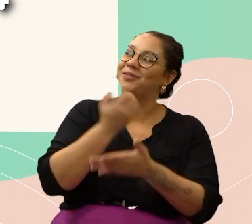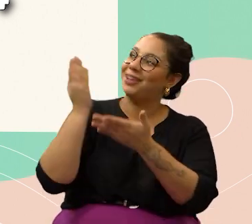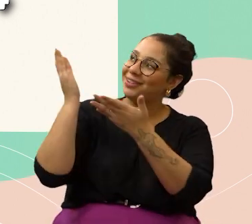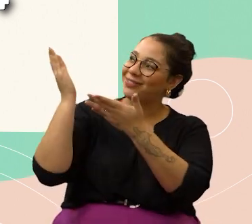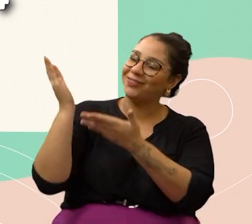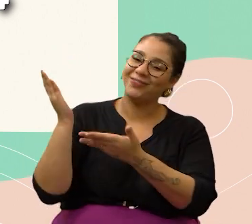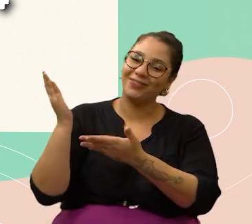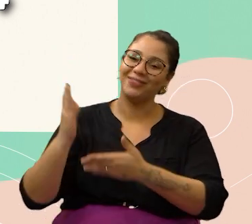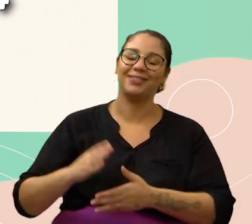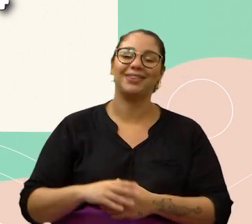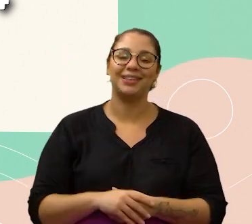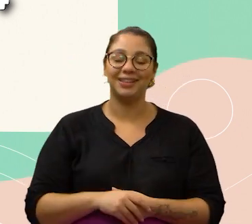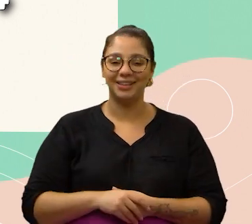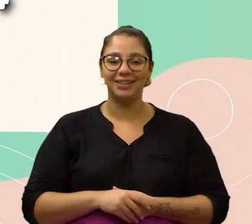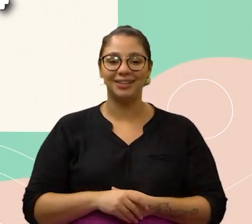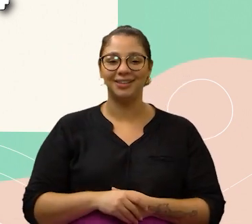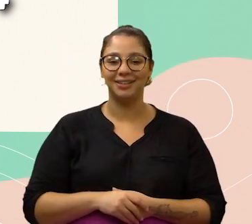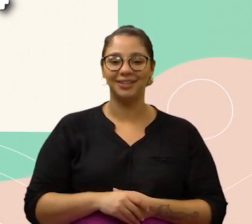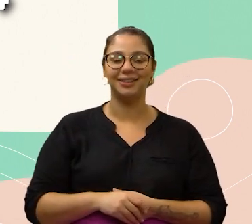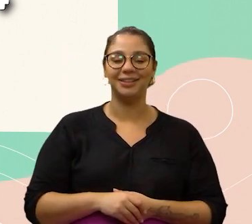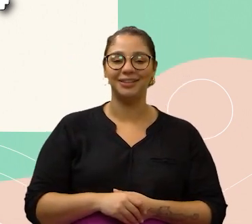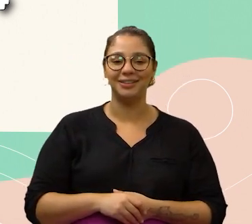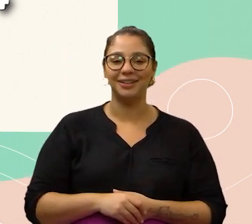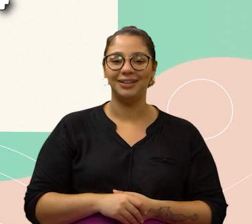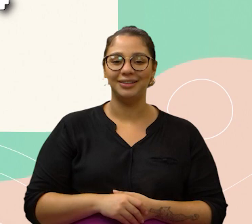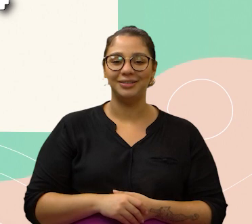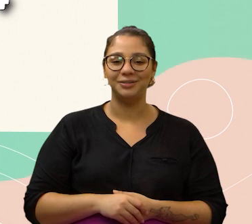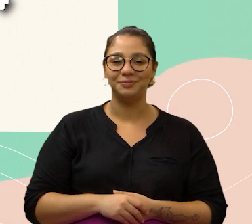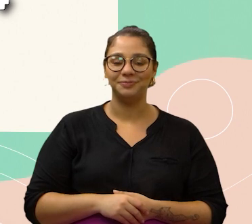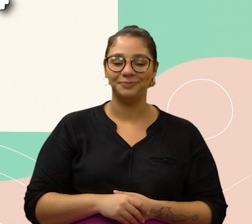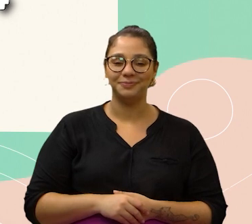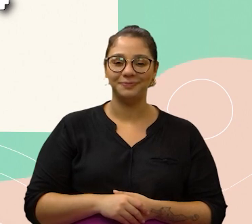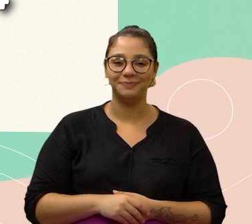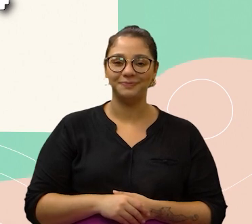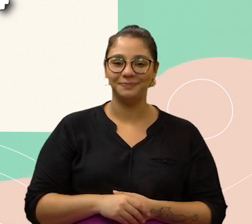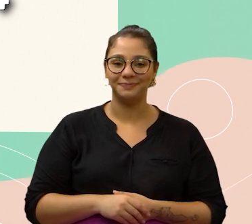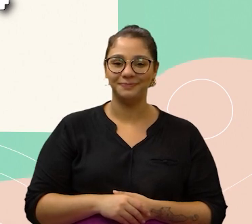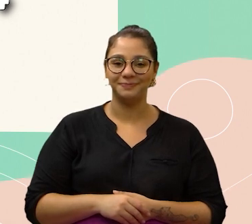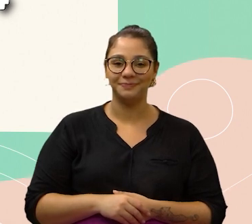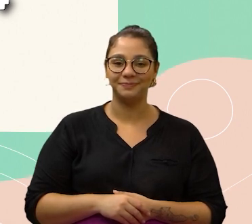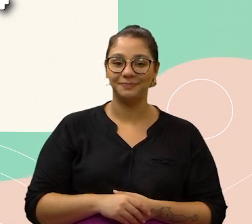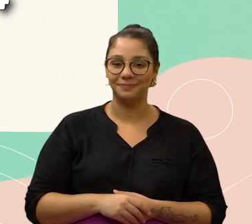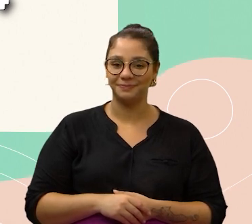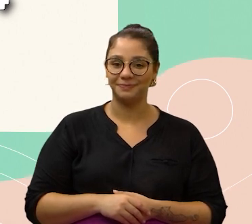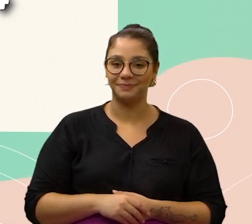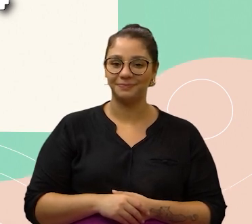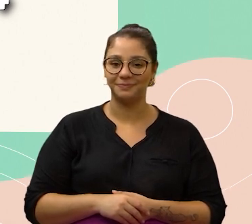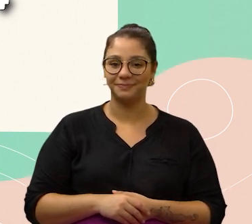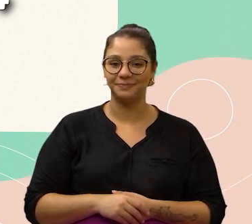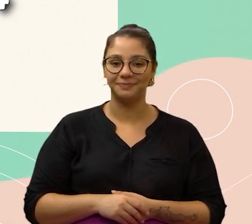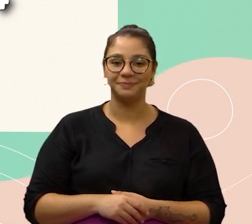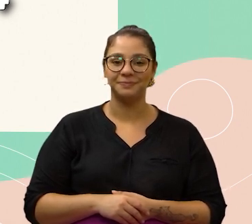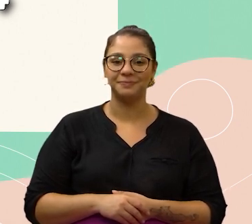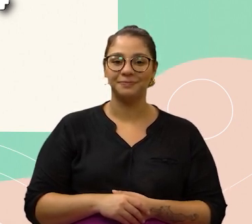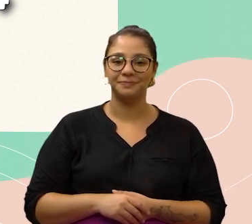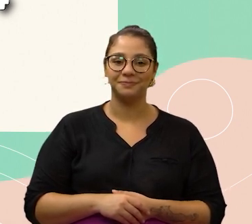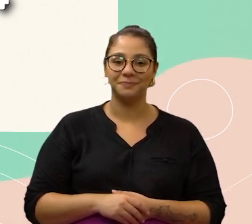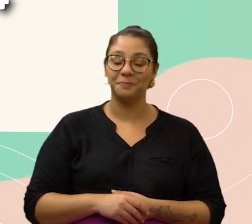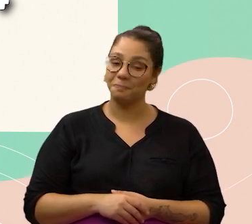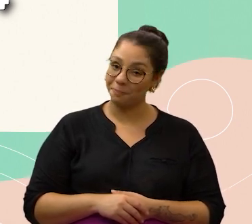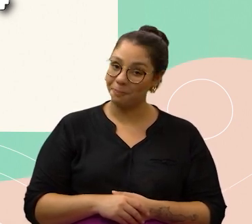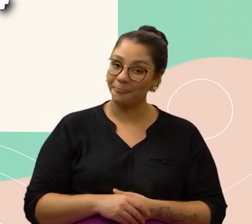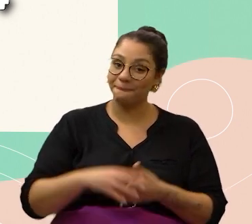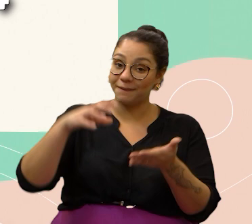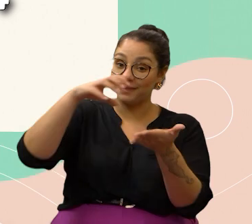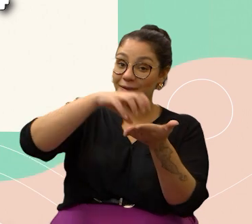em busca de um lar com muito amor e carinho. Quer ajudar essa menina? Então ligue para 19 9